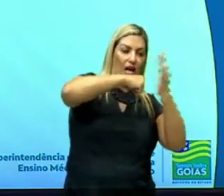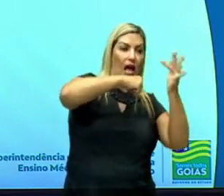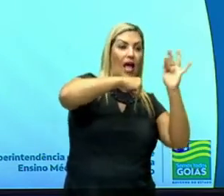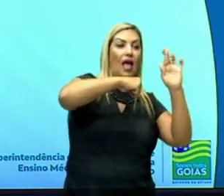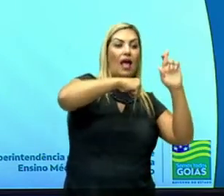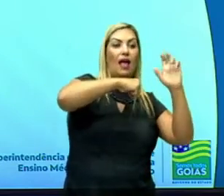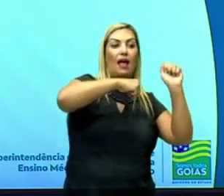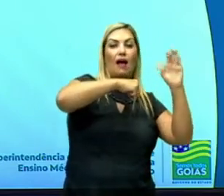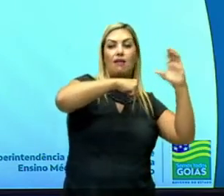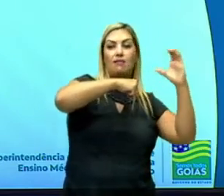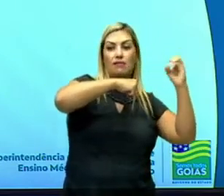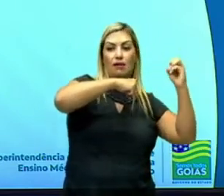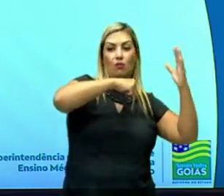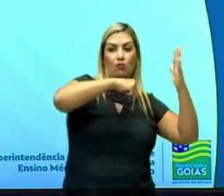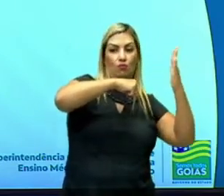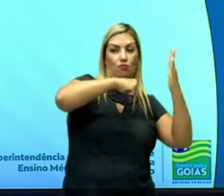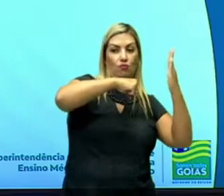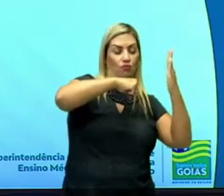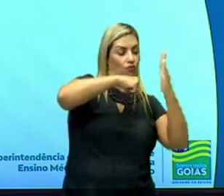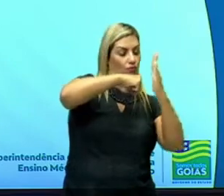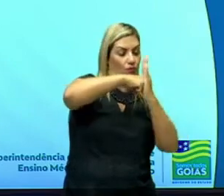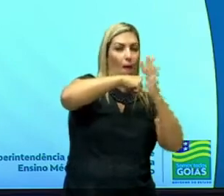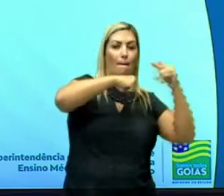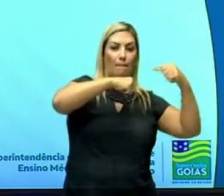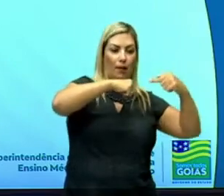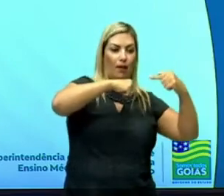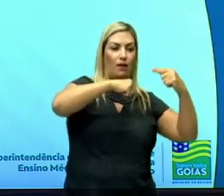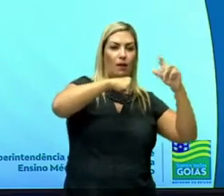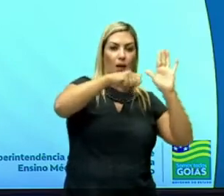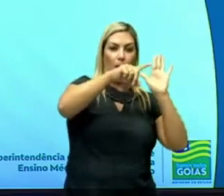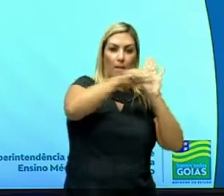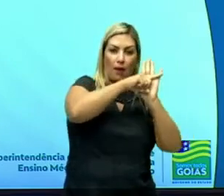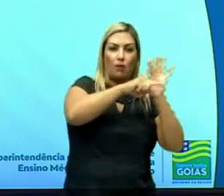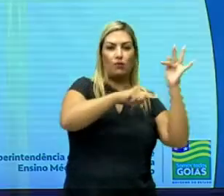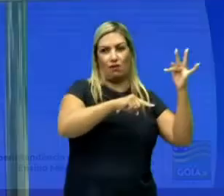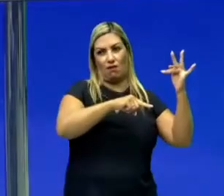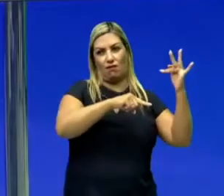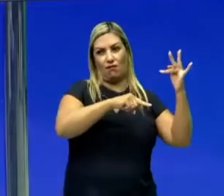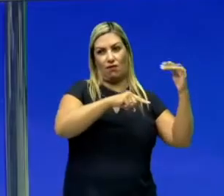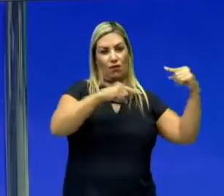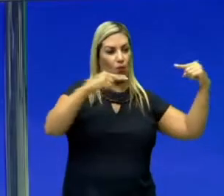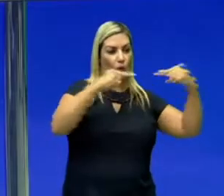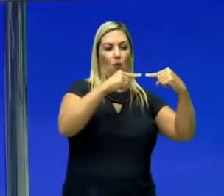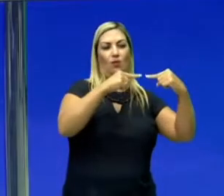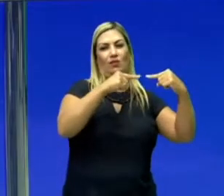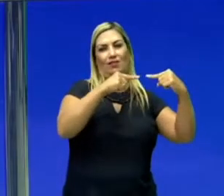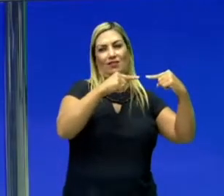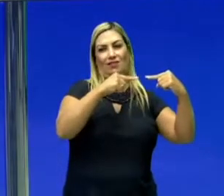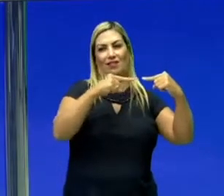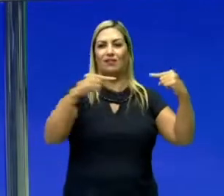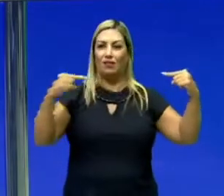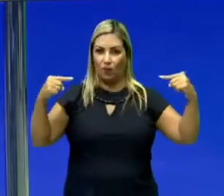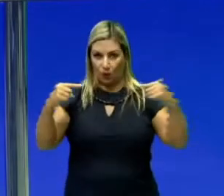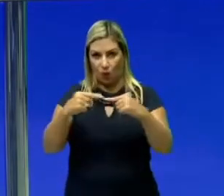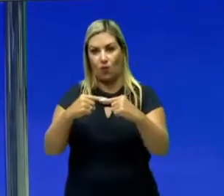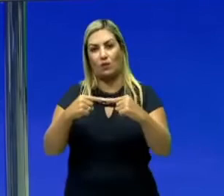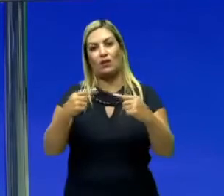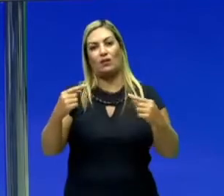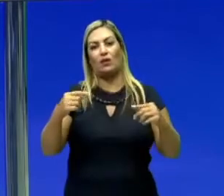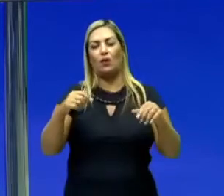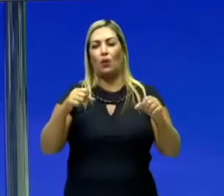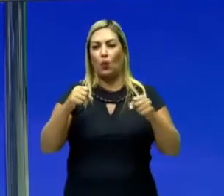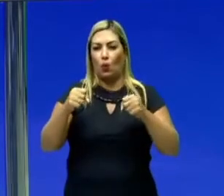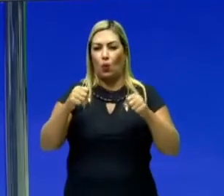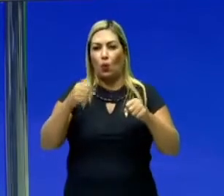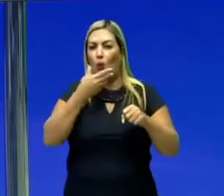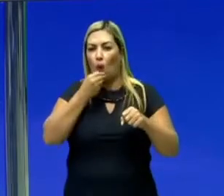reação agindo na sua mão que a gente fala que é menos F, porque são sentidos contrários. Por isso mesmo, devido a essa reação, que os lutadores de